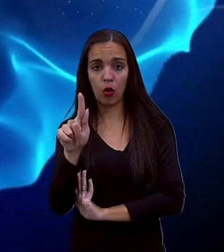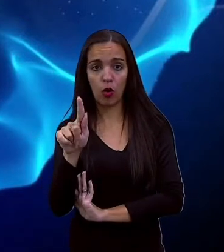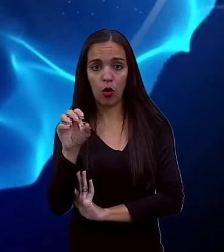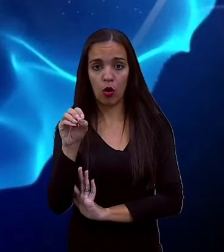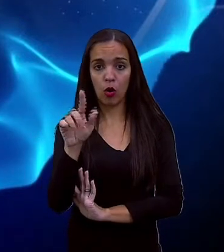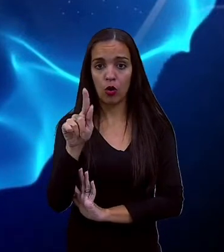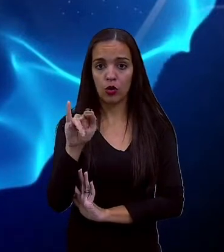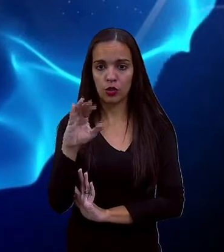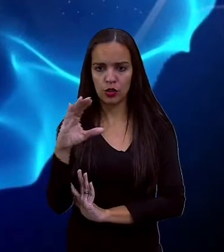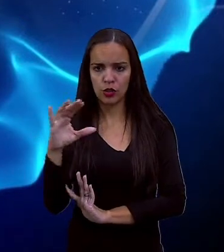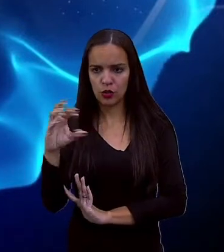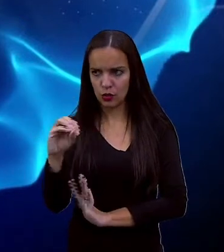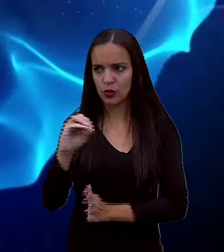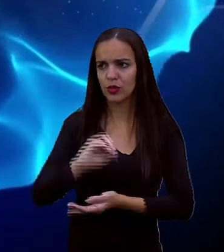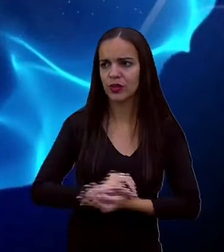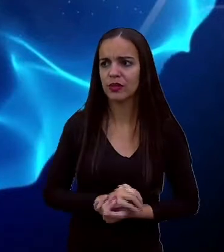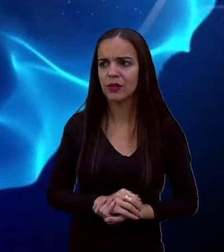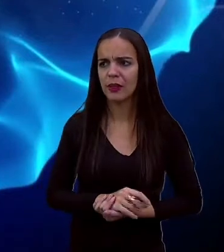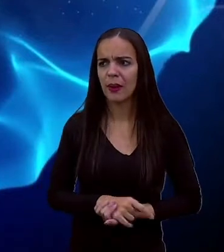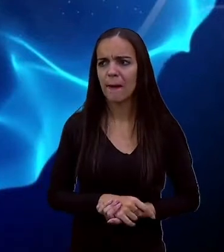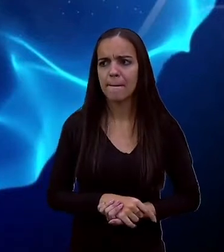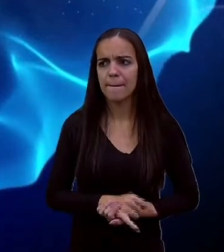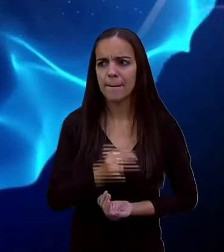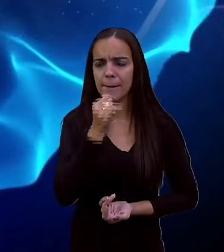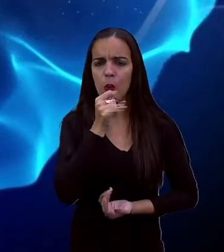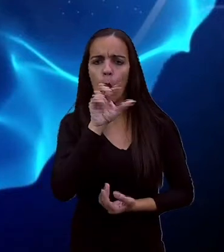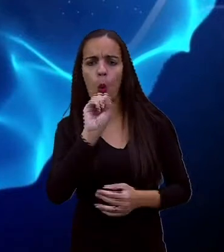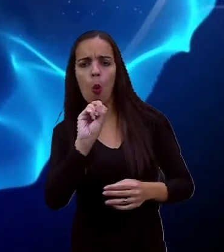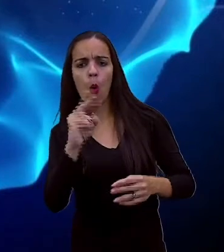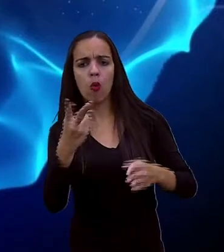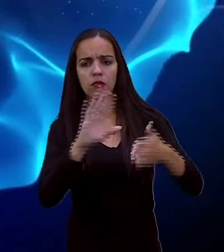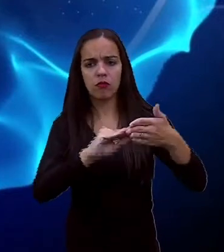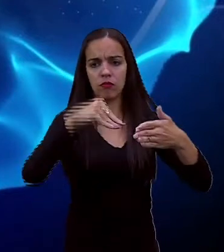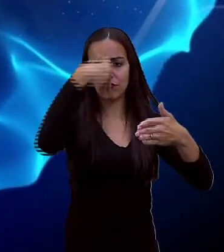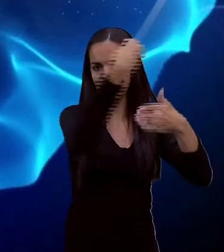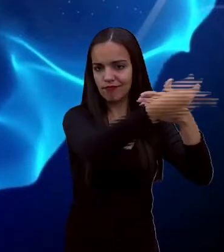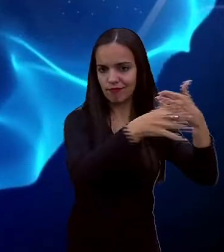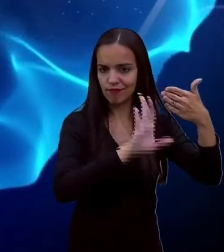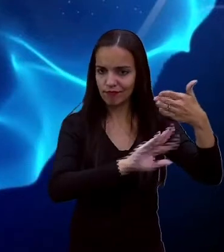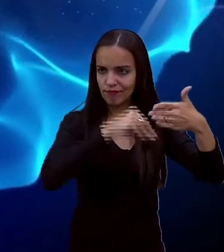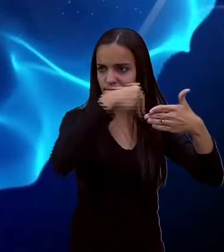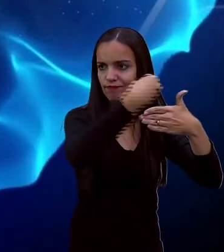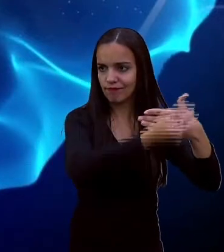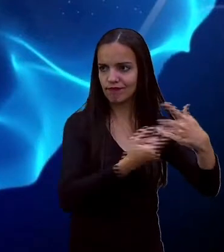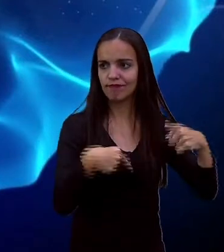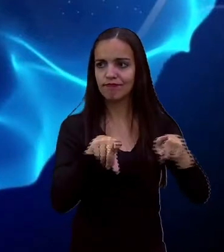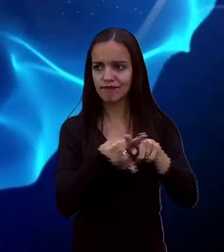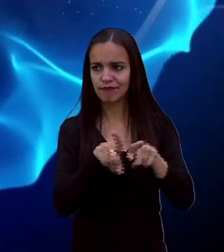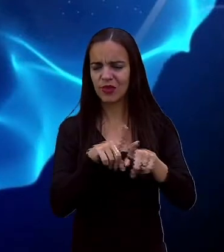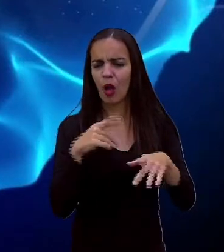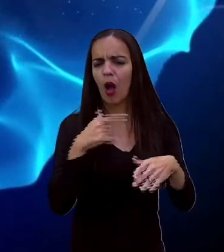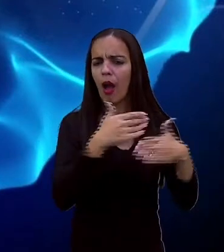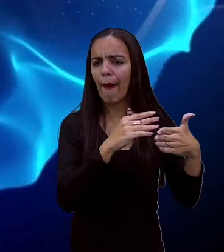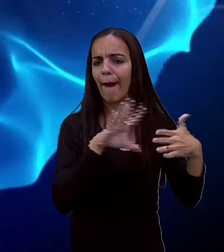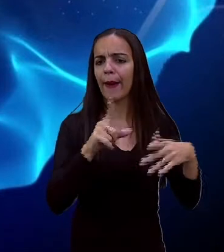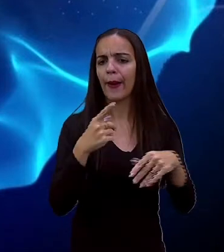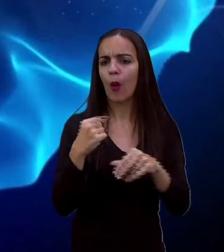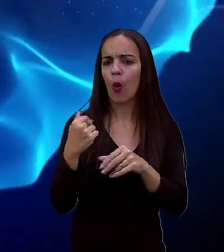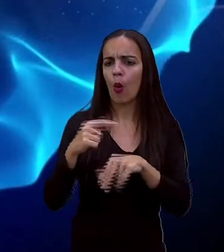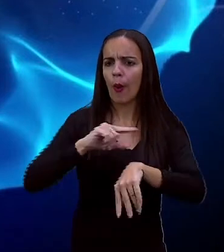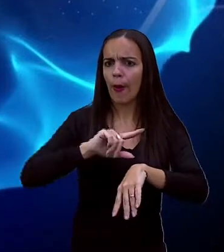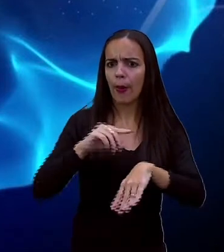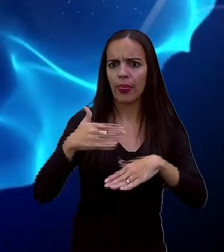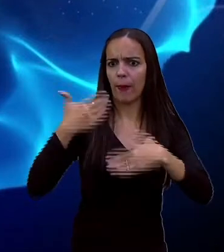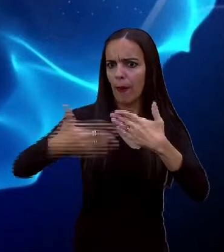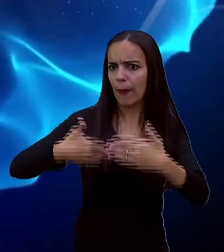que é marcado pelo relógio ou pelo calendário. Nós vimos esse tempo passando. É diferente do